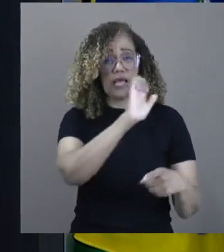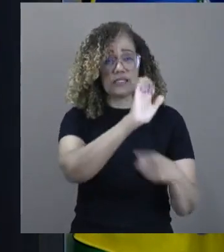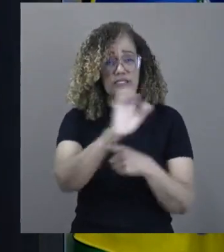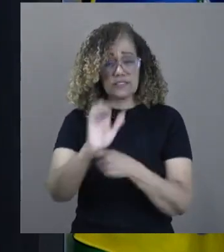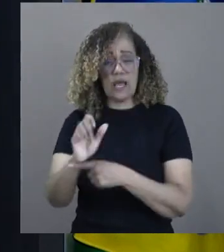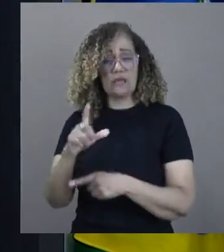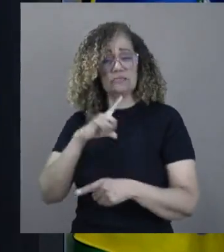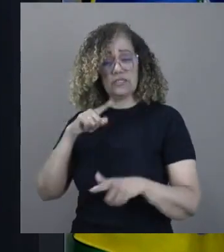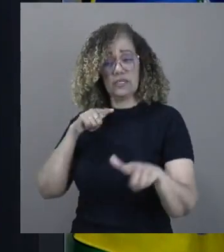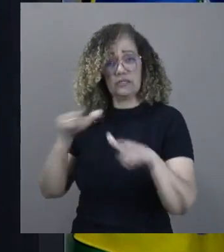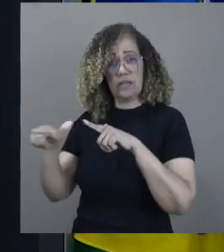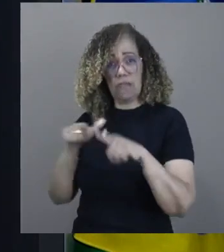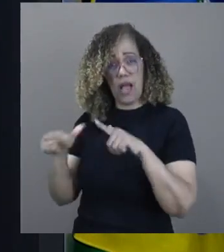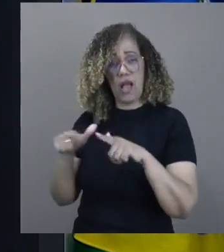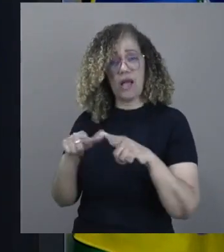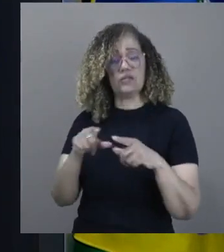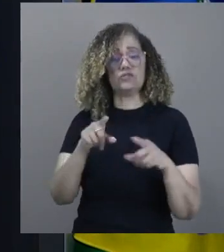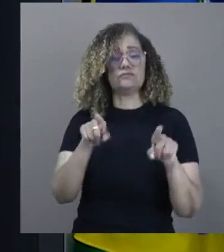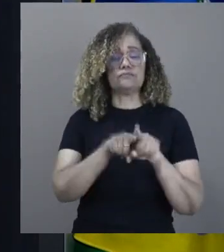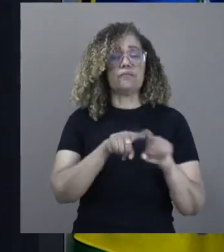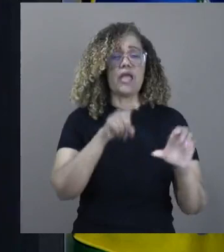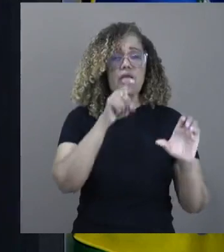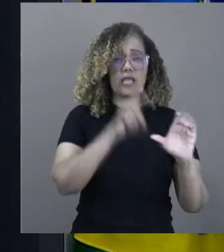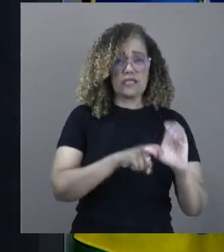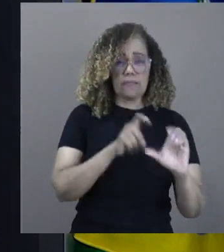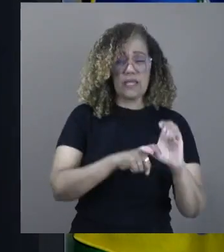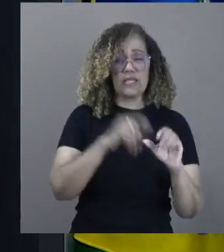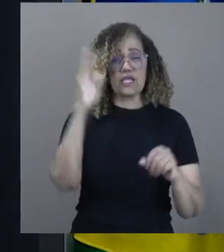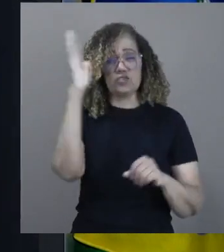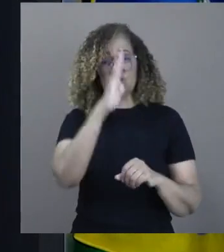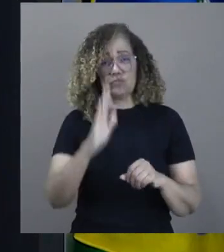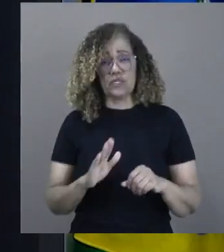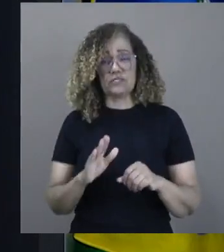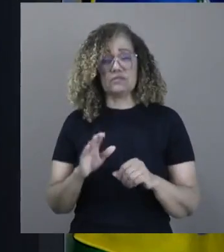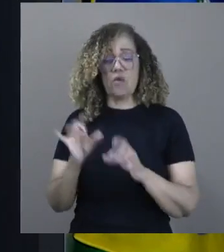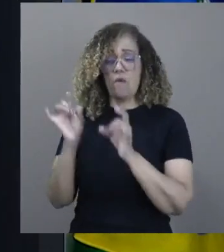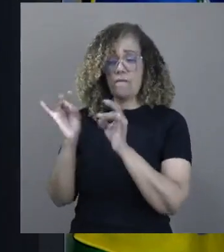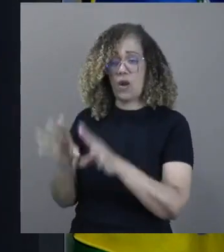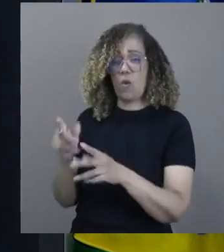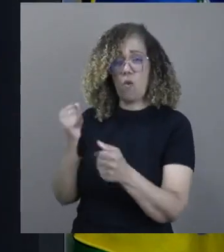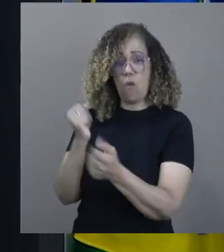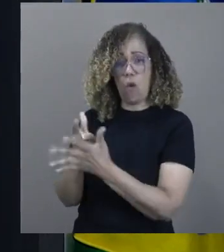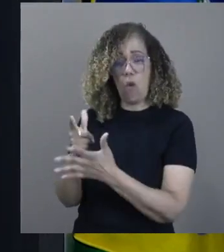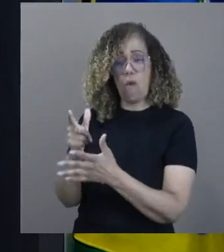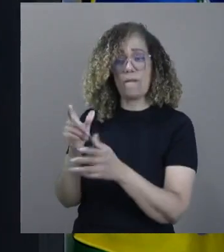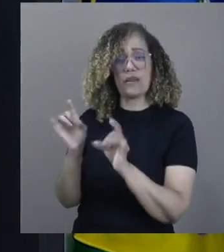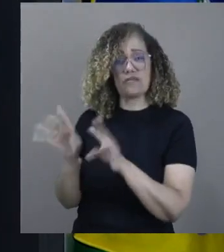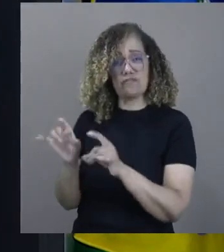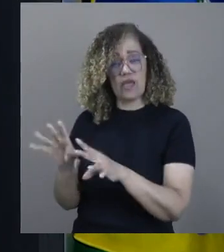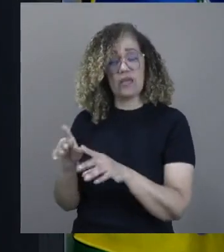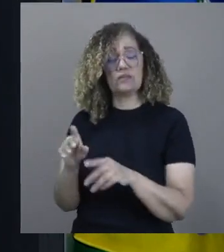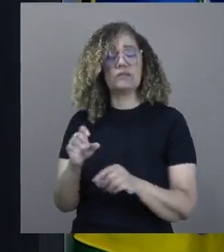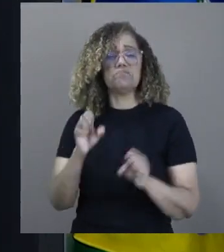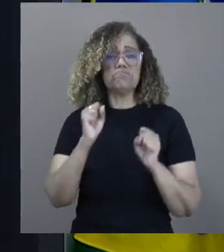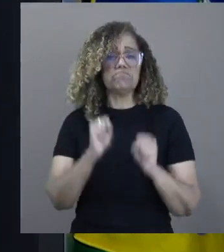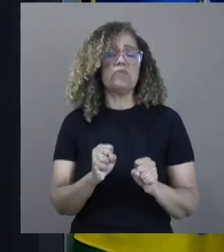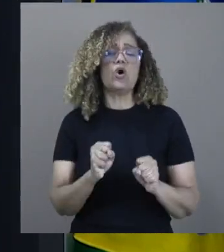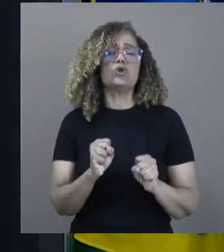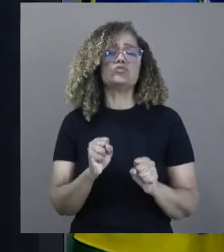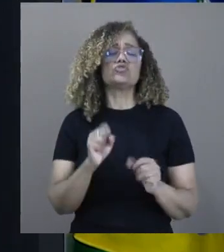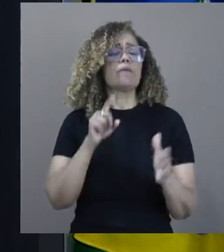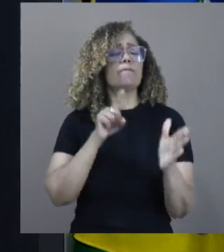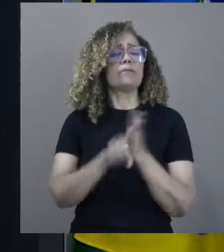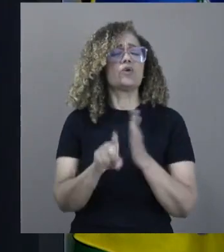emprego, para a independência do Brasil das importações desse mineral, poderão se perguntar, mas por que